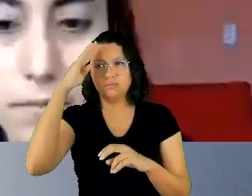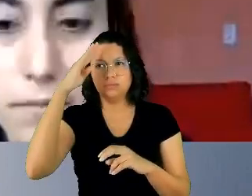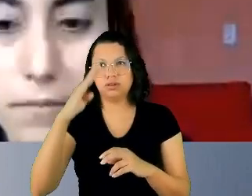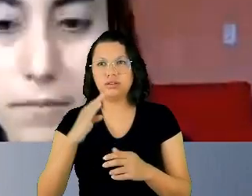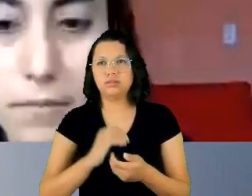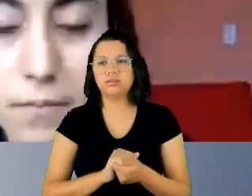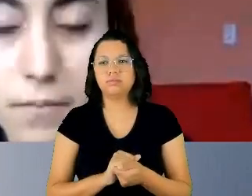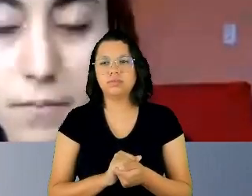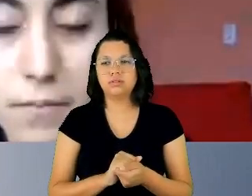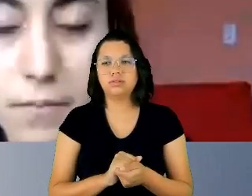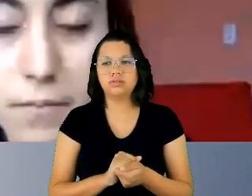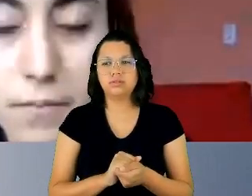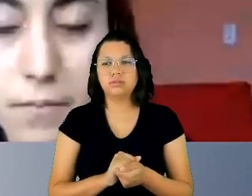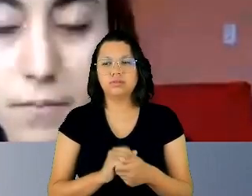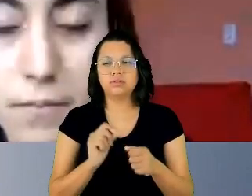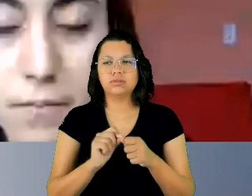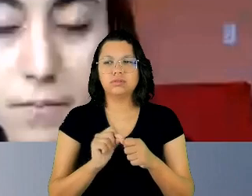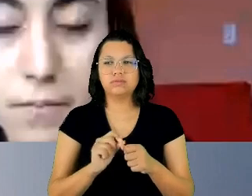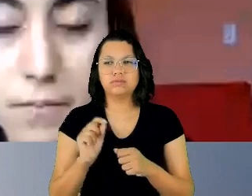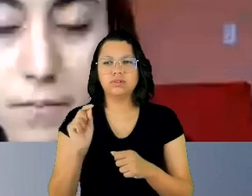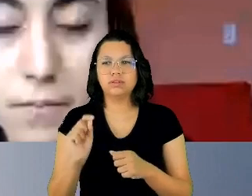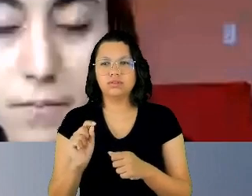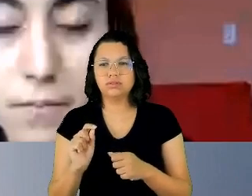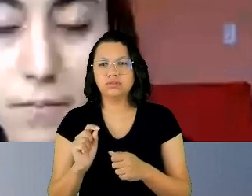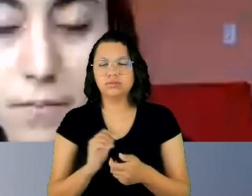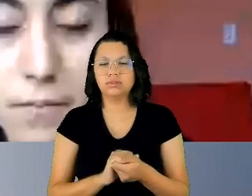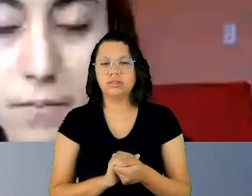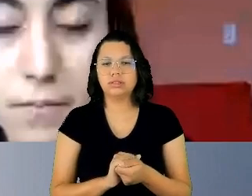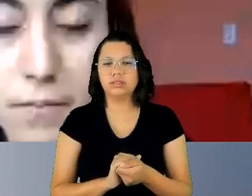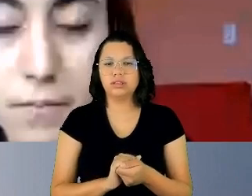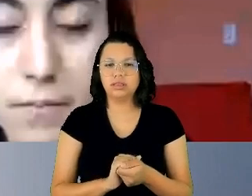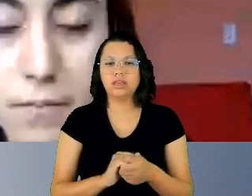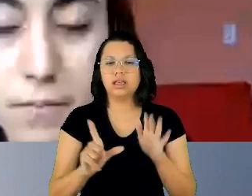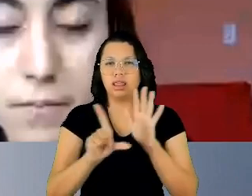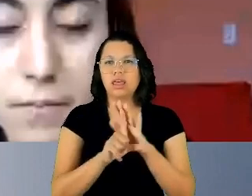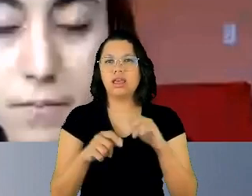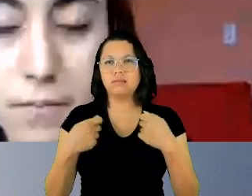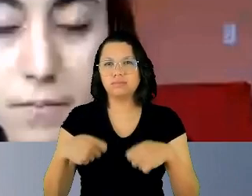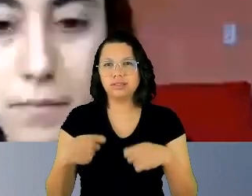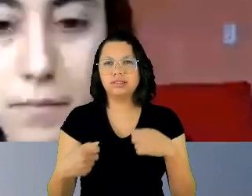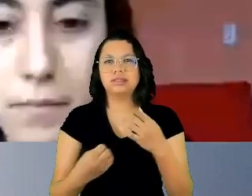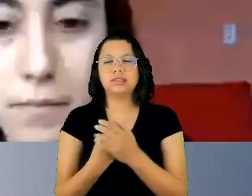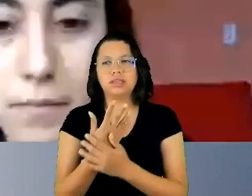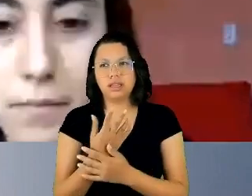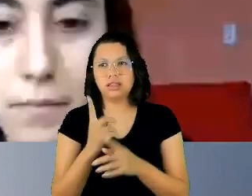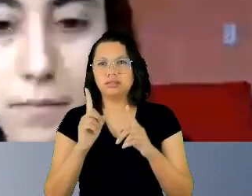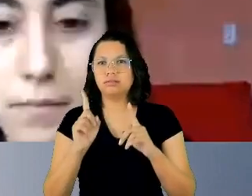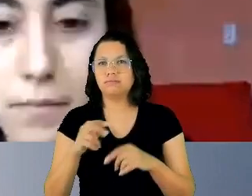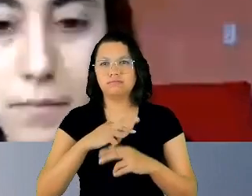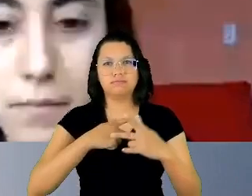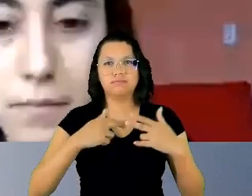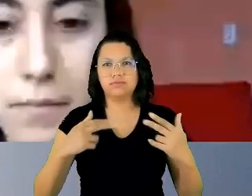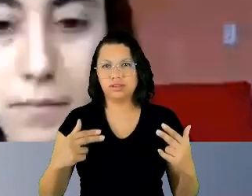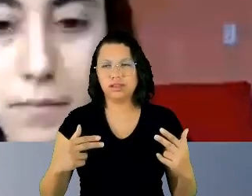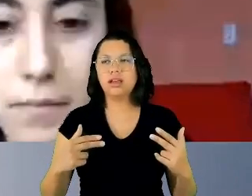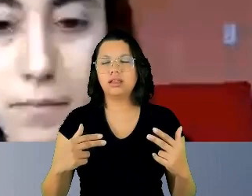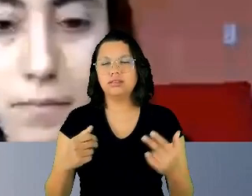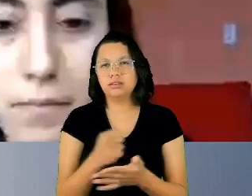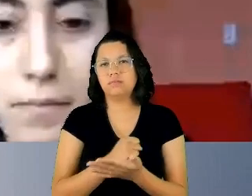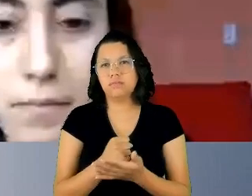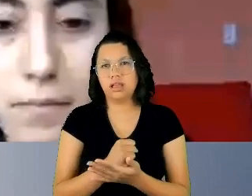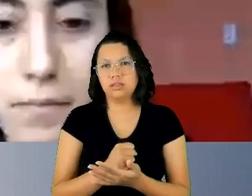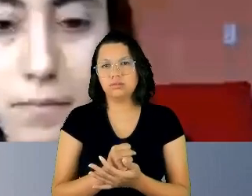fazem o que é medida como essa sejam necessárias, mas é básico, a questão do respeito,